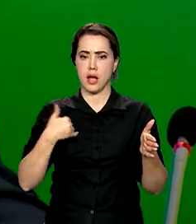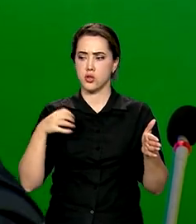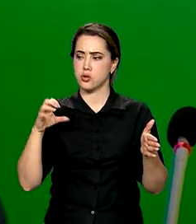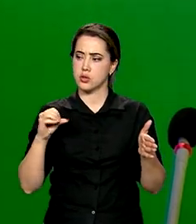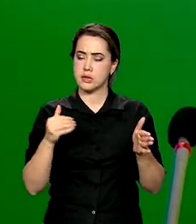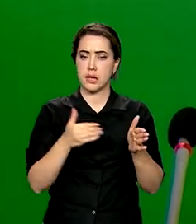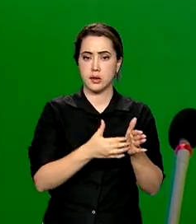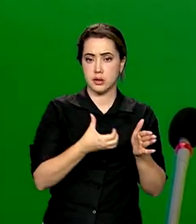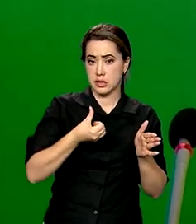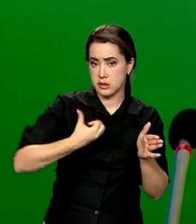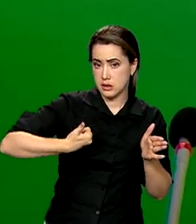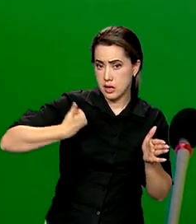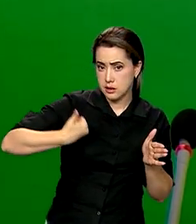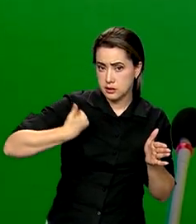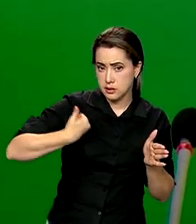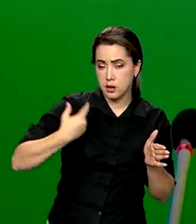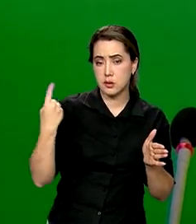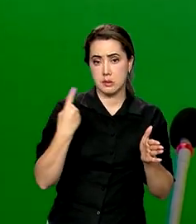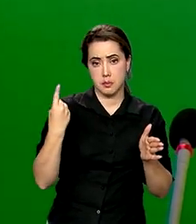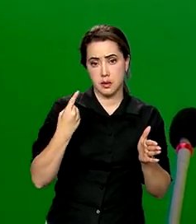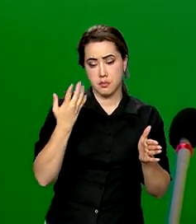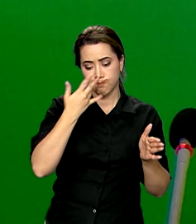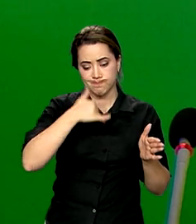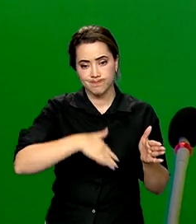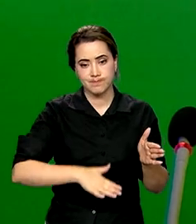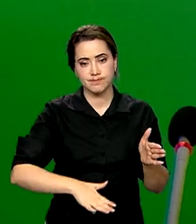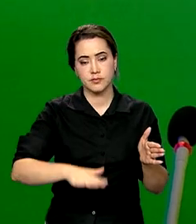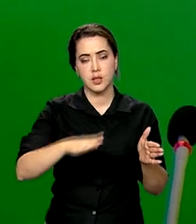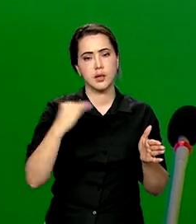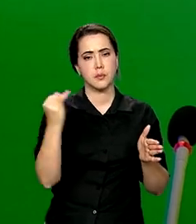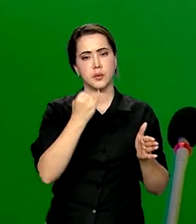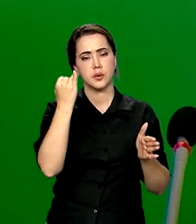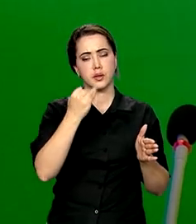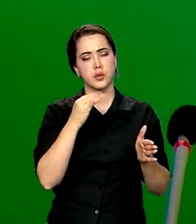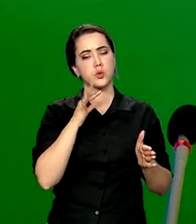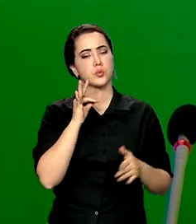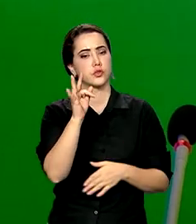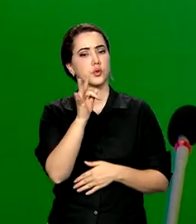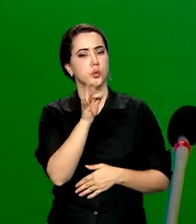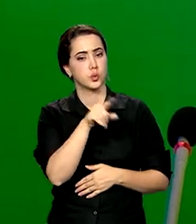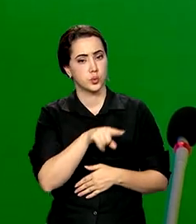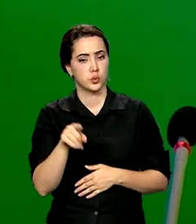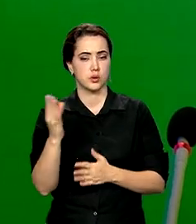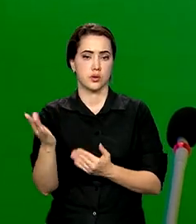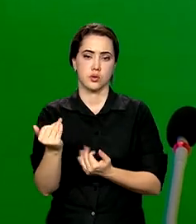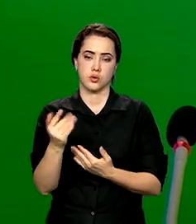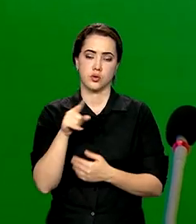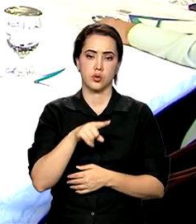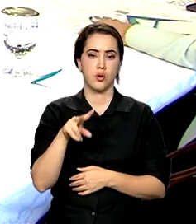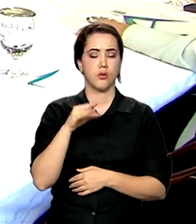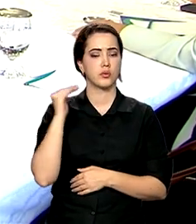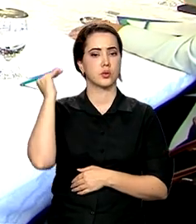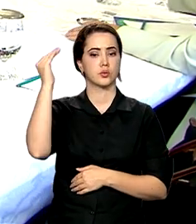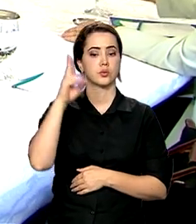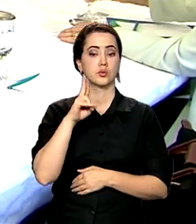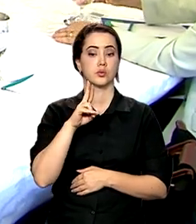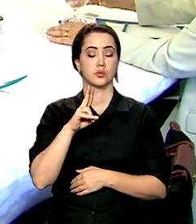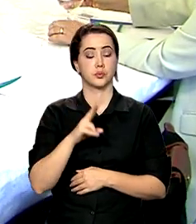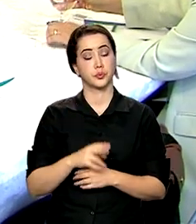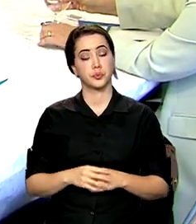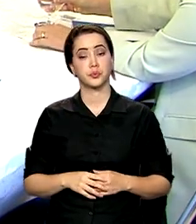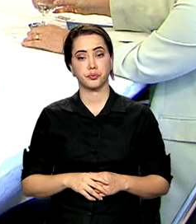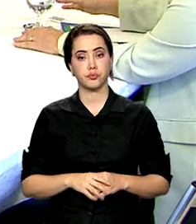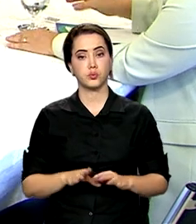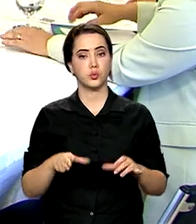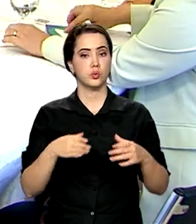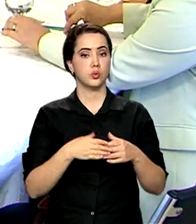do ser humano, que é a primeira infância, tão decisivo para que vai ser esse jovem, o que vai ser adulto. O grupo de trabalho